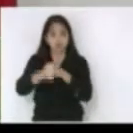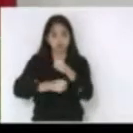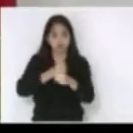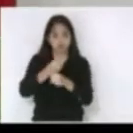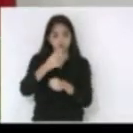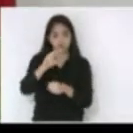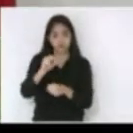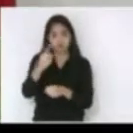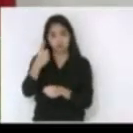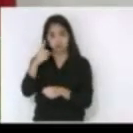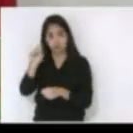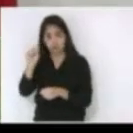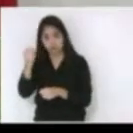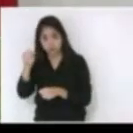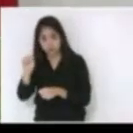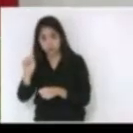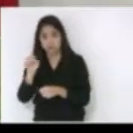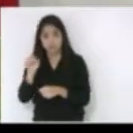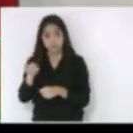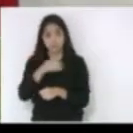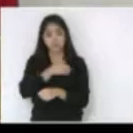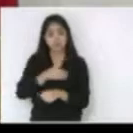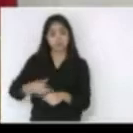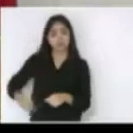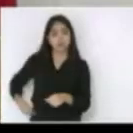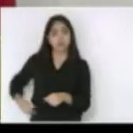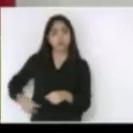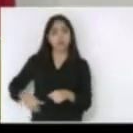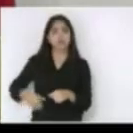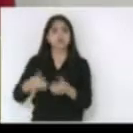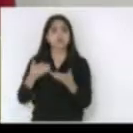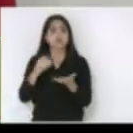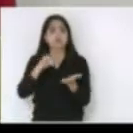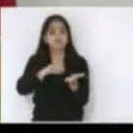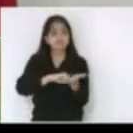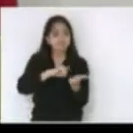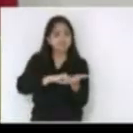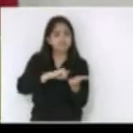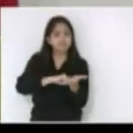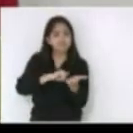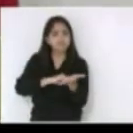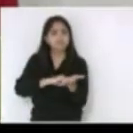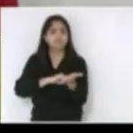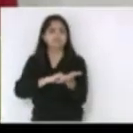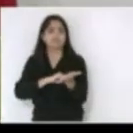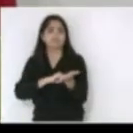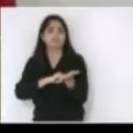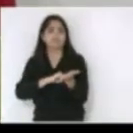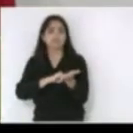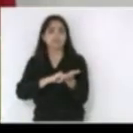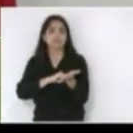o governo quer tributar fundos de investimentos fechados